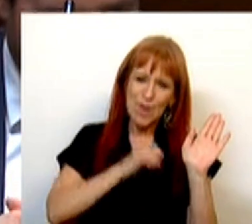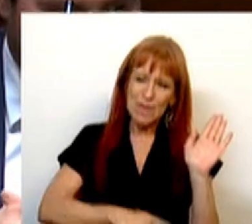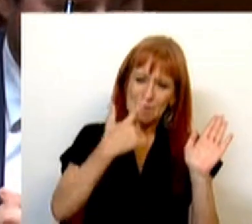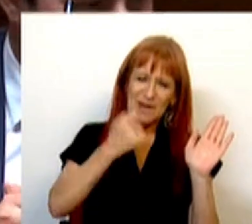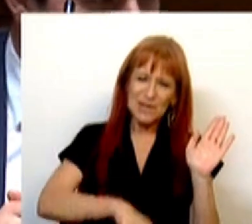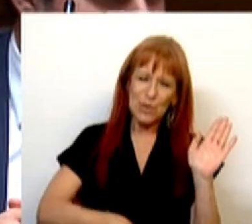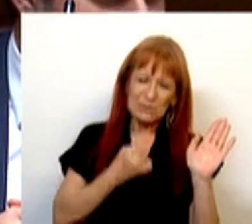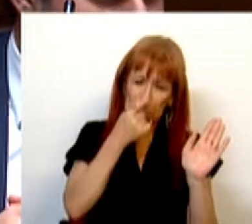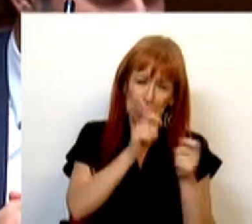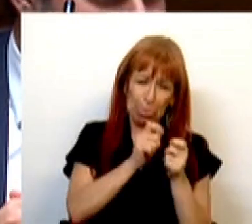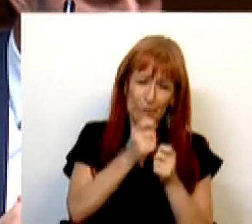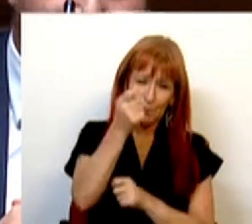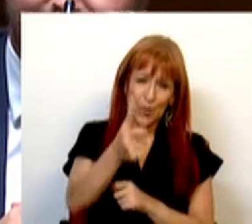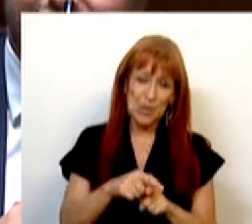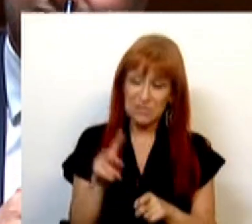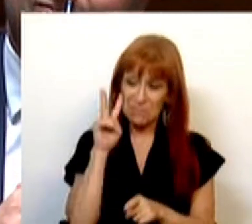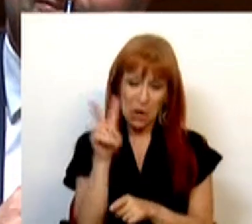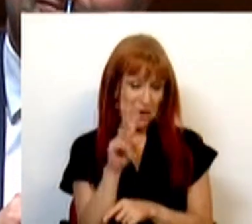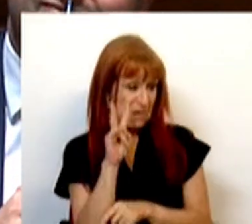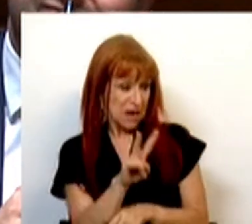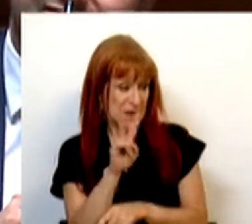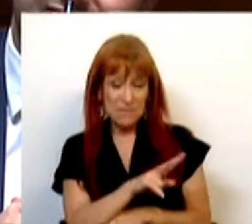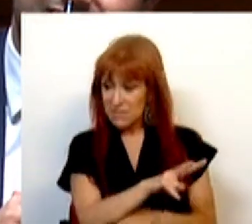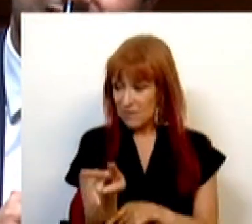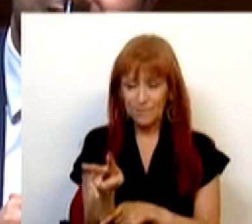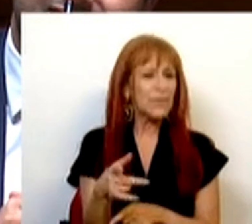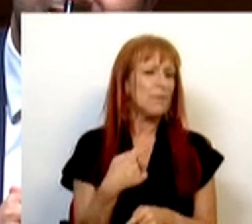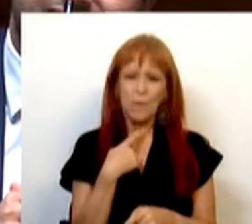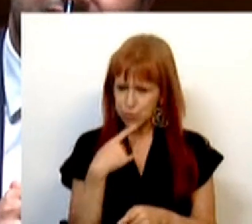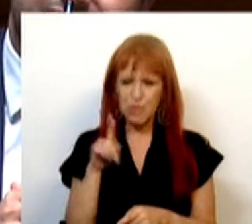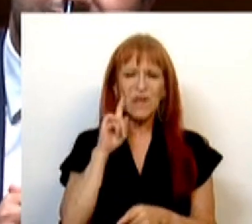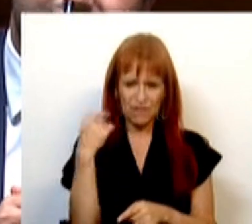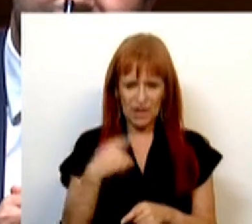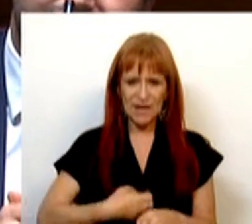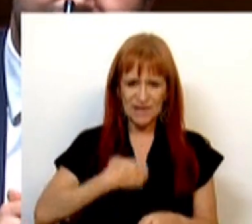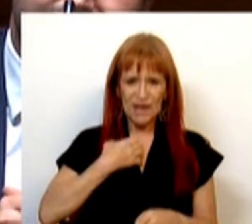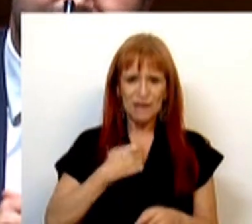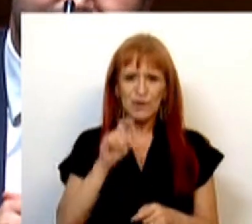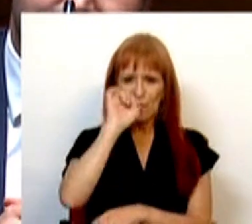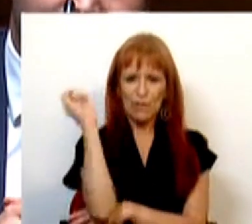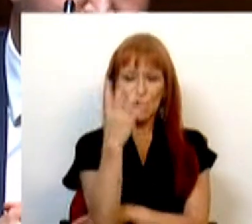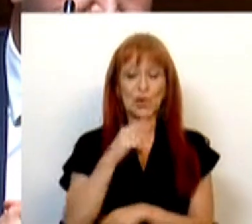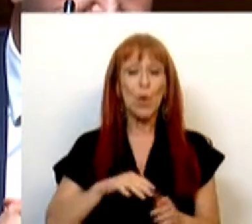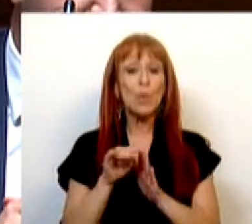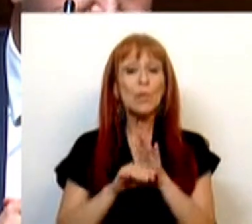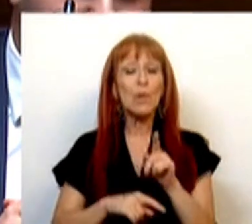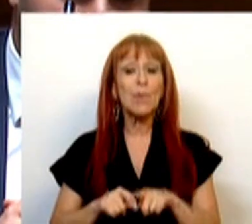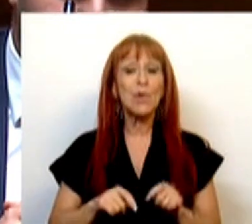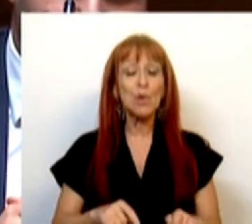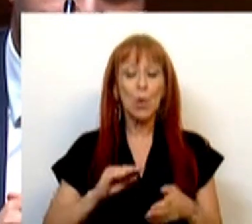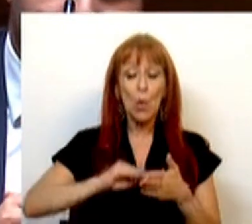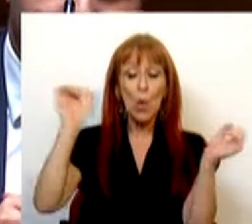parecer insignificante aos olhos dos que estamos aqui, mas que tem muito significado nas florestas. O programa é o